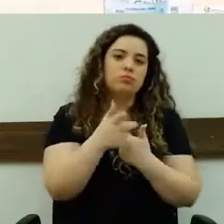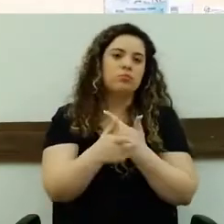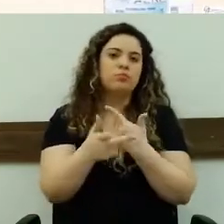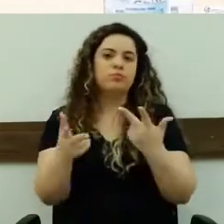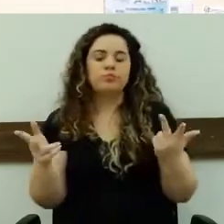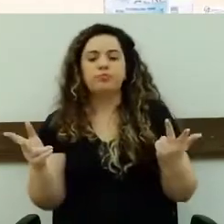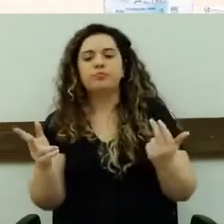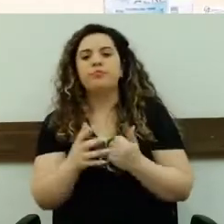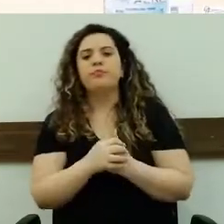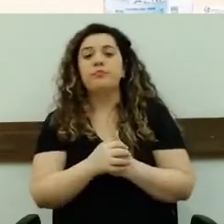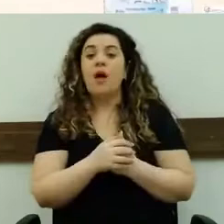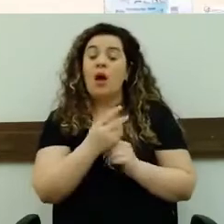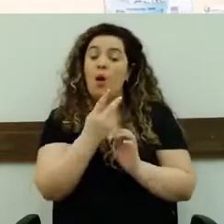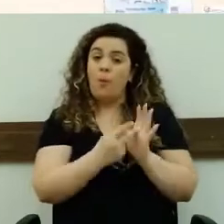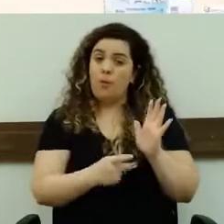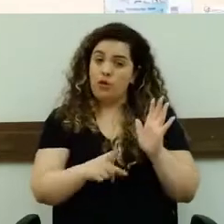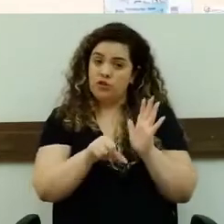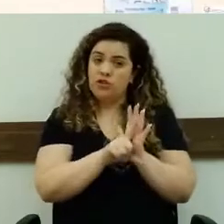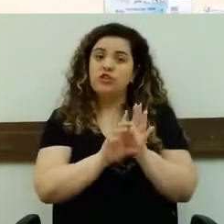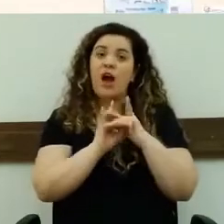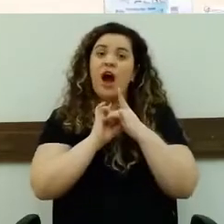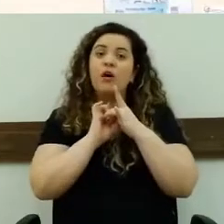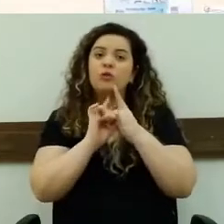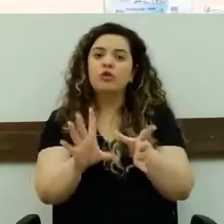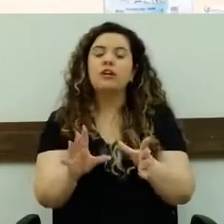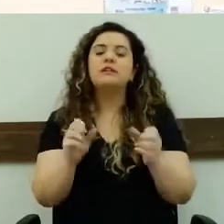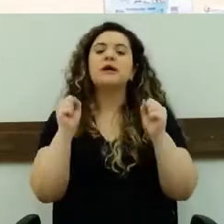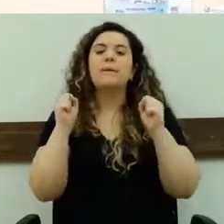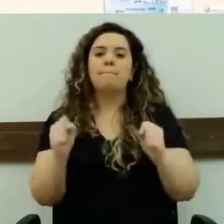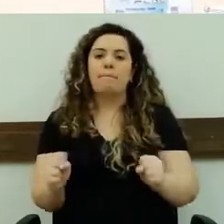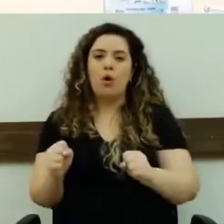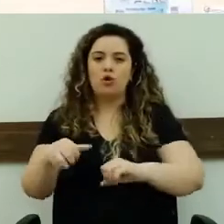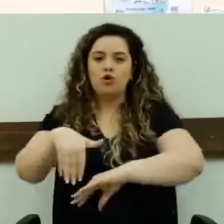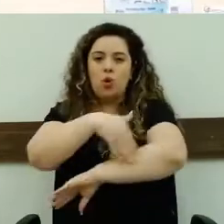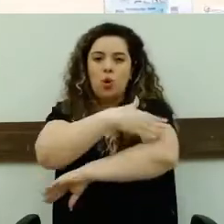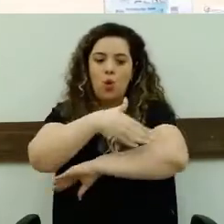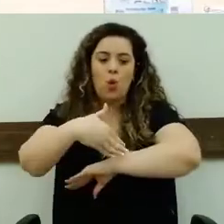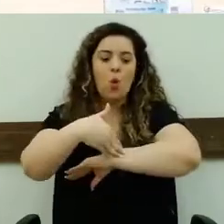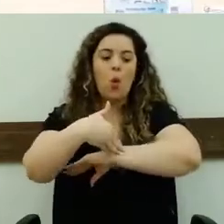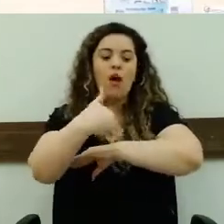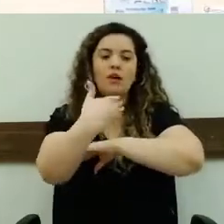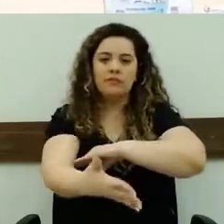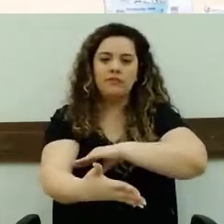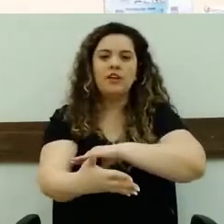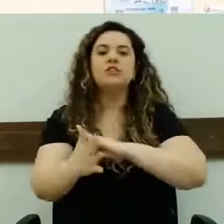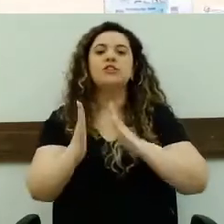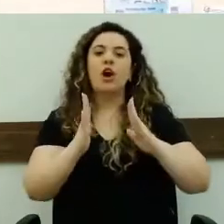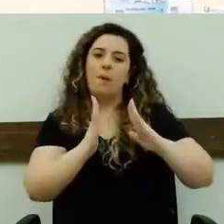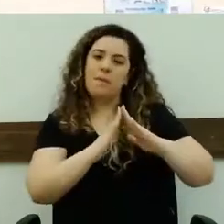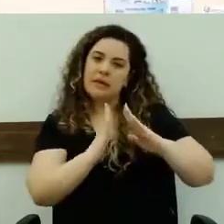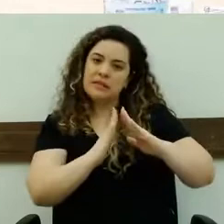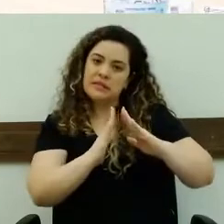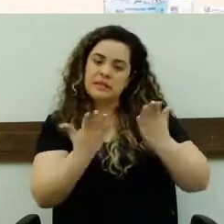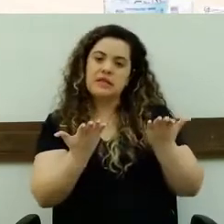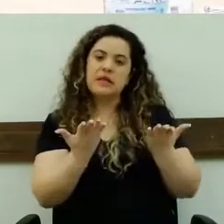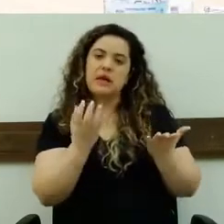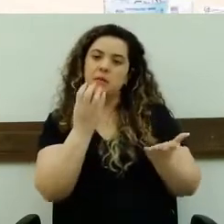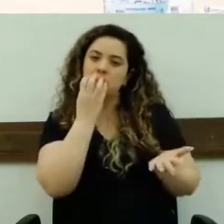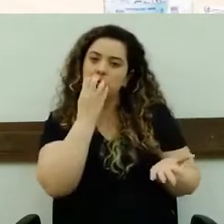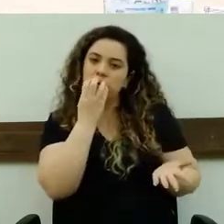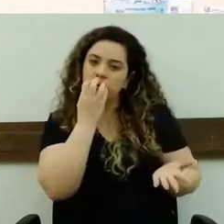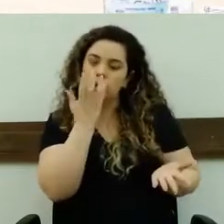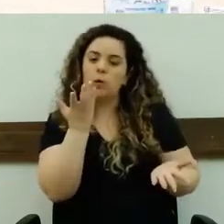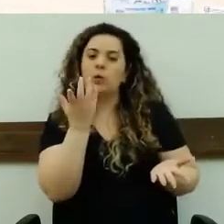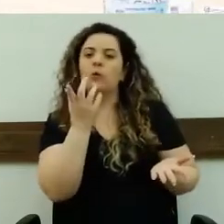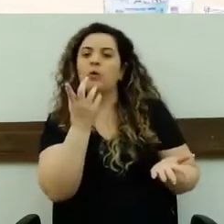projeto de lei, ele autoriza que você possa colocar em sua calçada uma casinha, claro que tem a metragem, o que você pode, o você não pode da casinha,